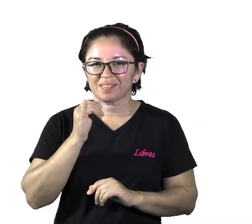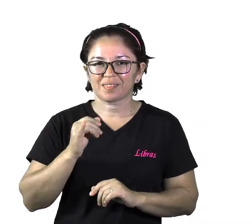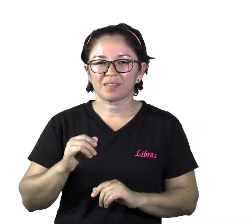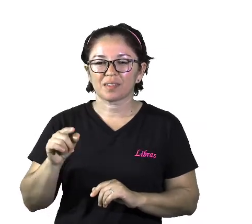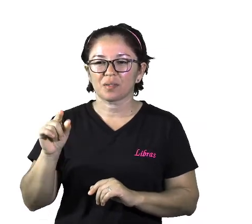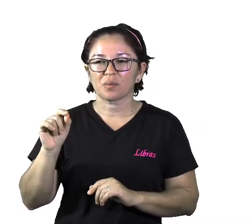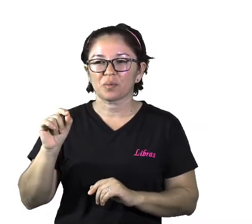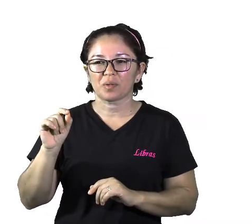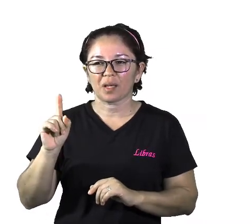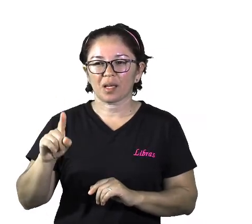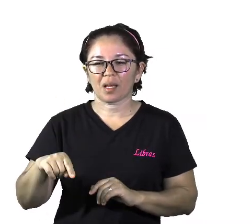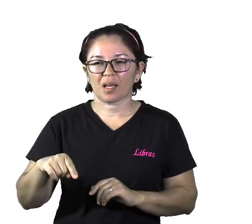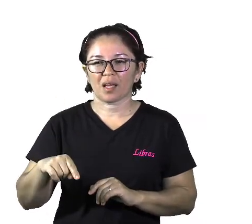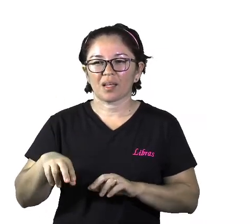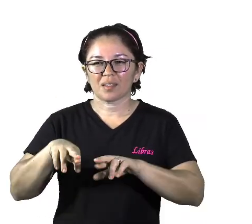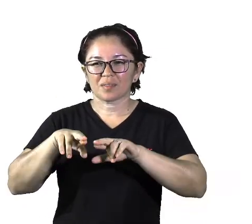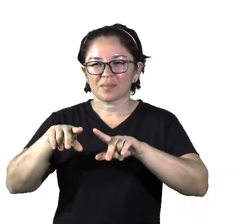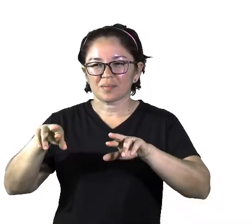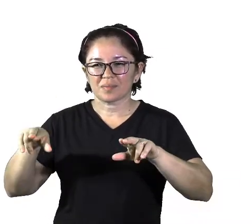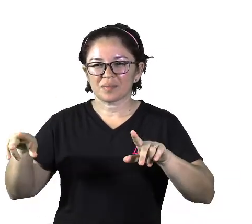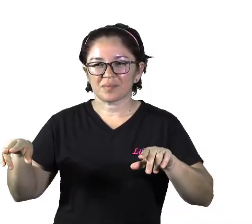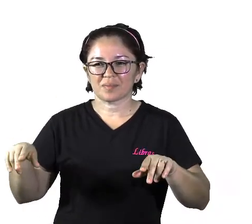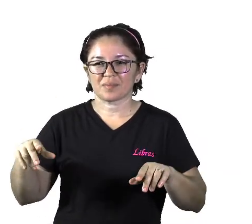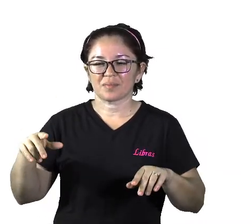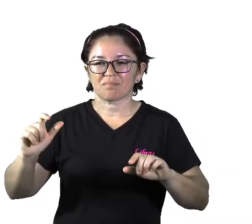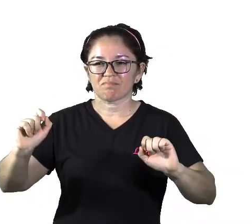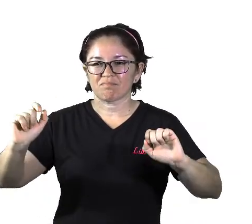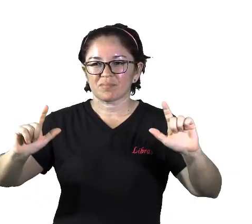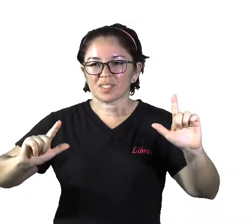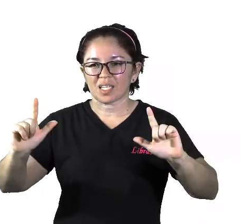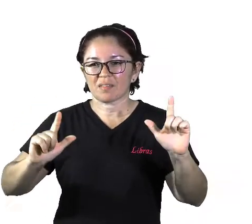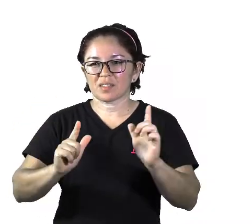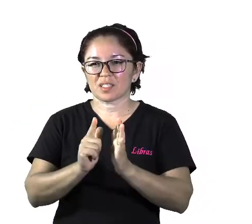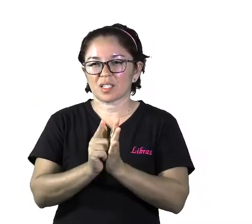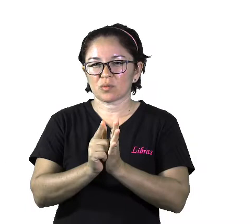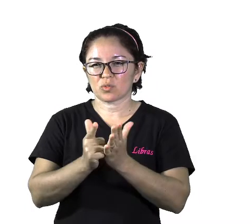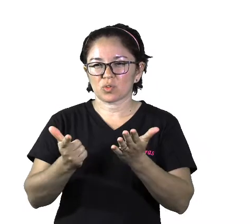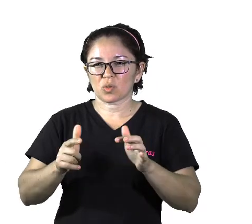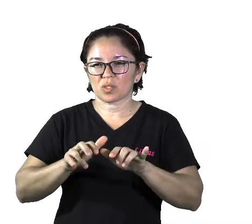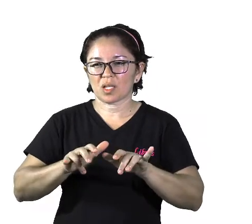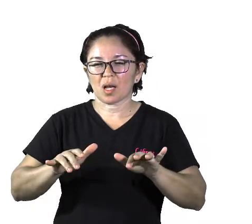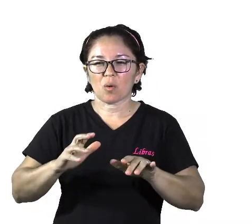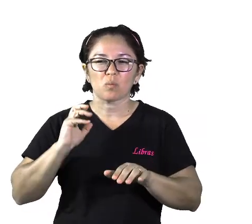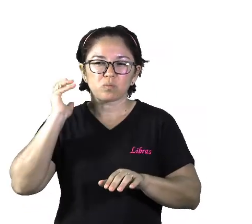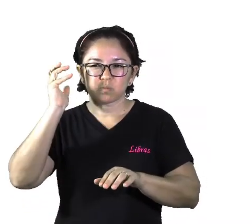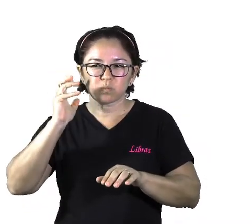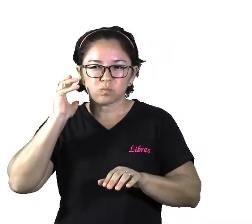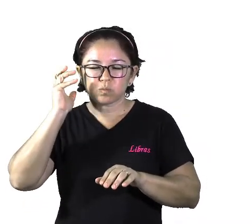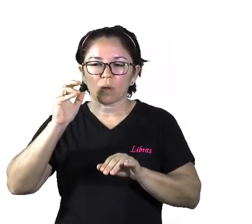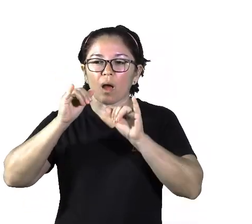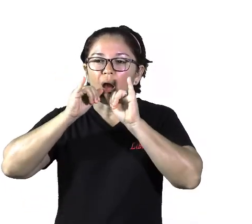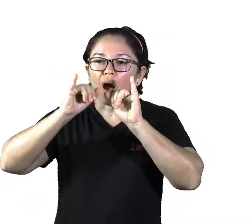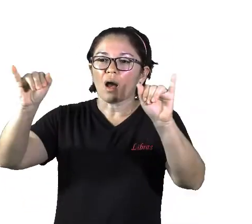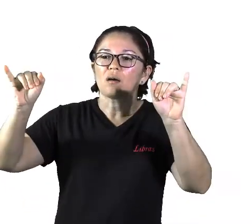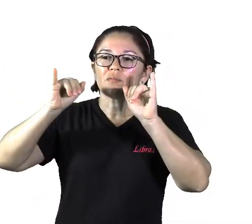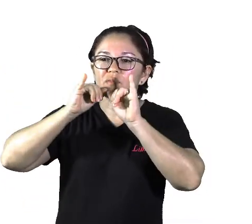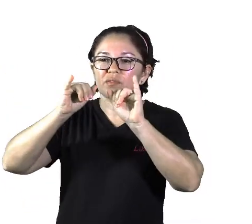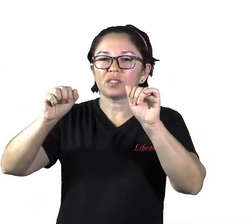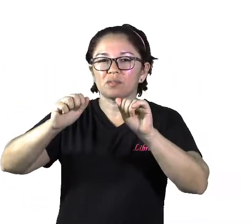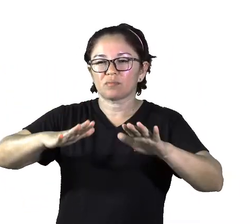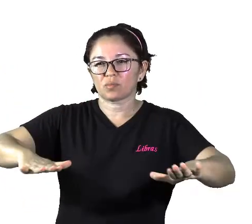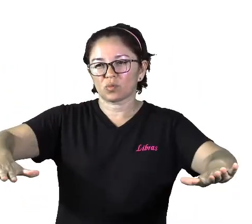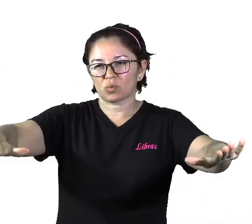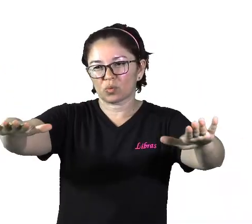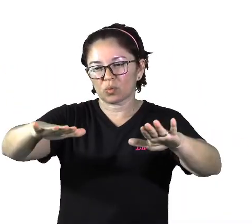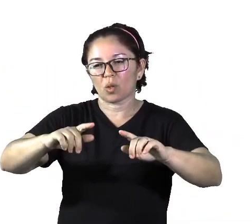representam veículos ou instrumentos utilizados para difundir a informação entre os homens. Eles podem ser